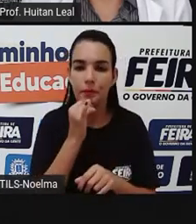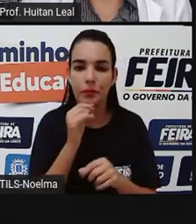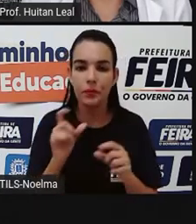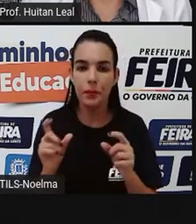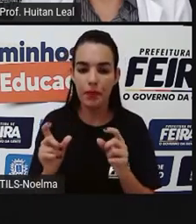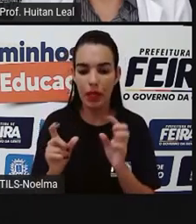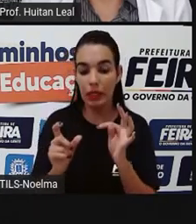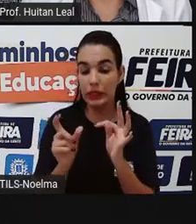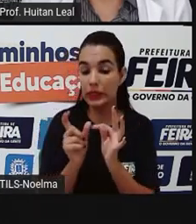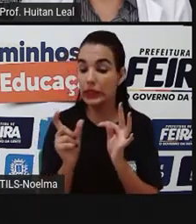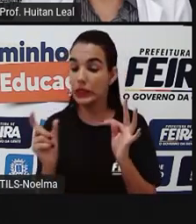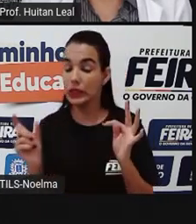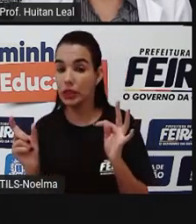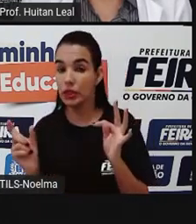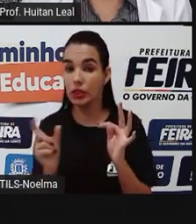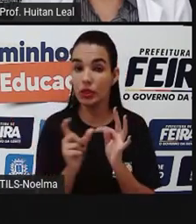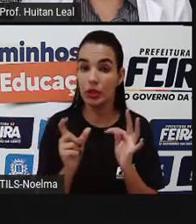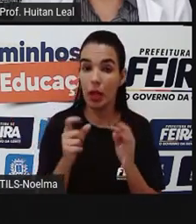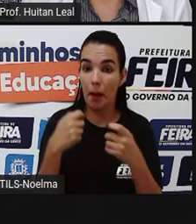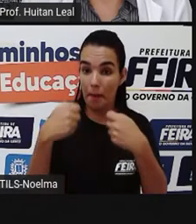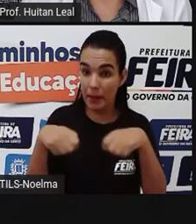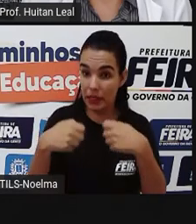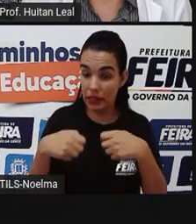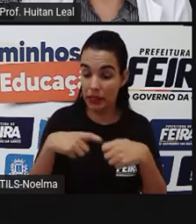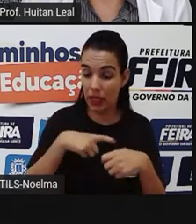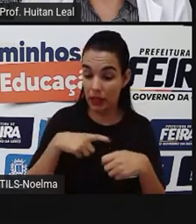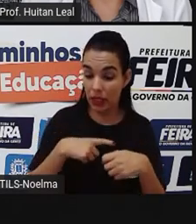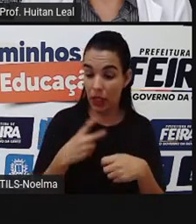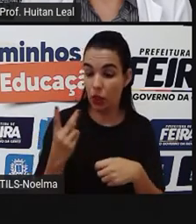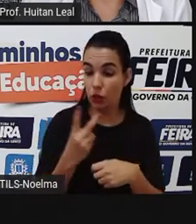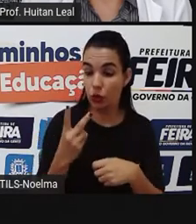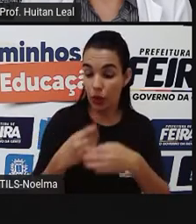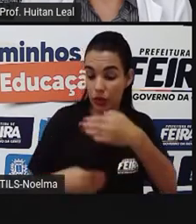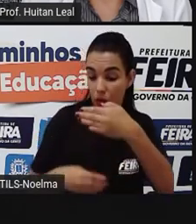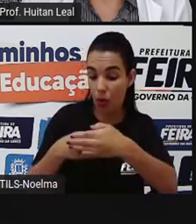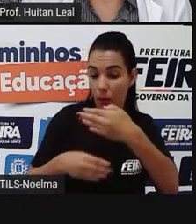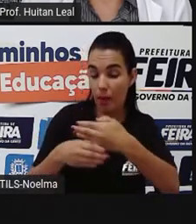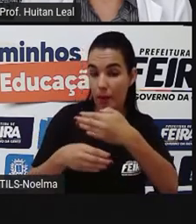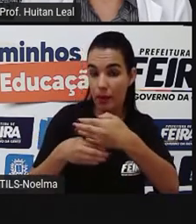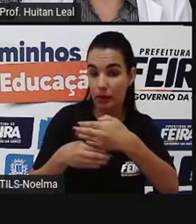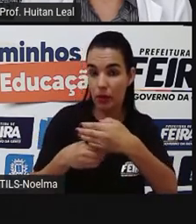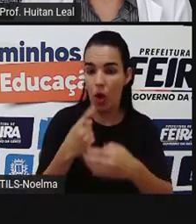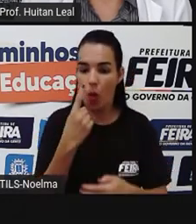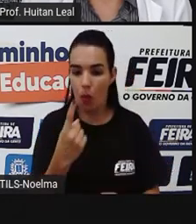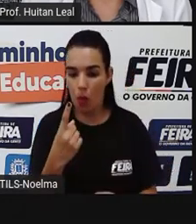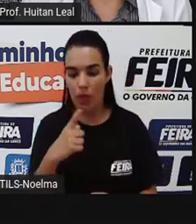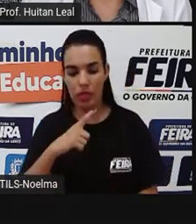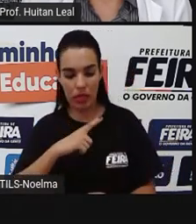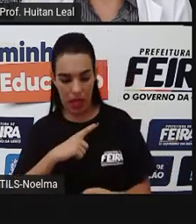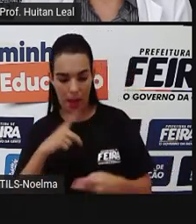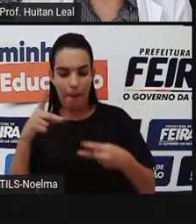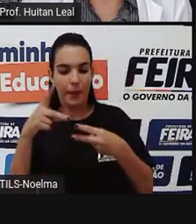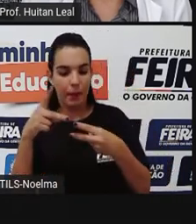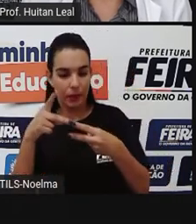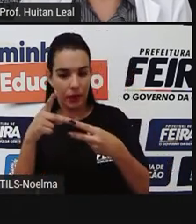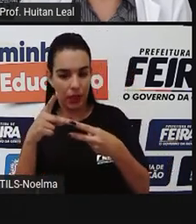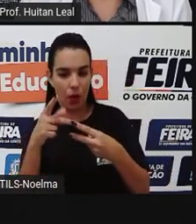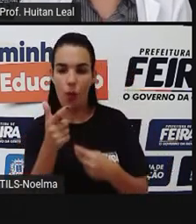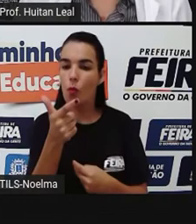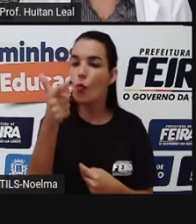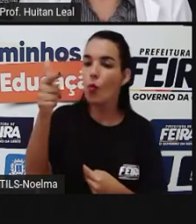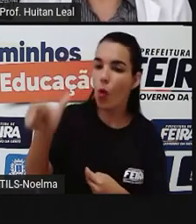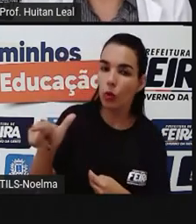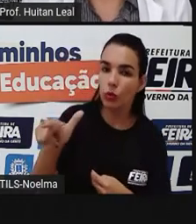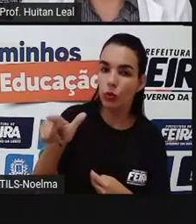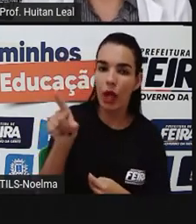que precisam de dois complementos. Um sem e outro com preposição. Observem o exemplo. Eu coloquei com as cores